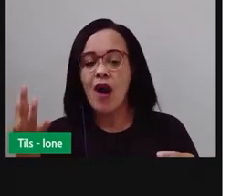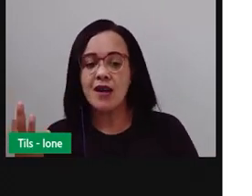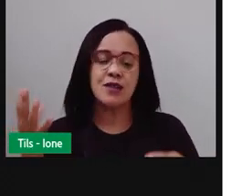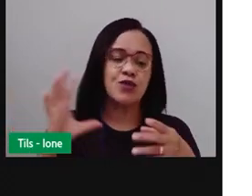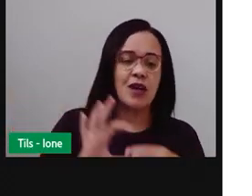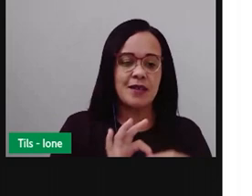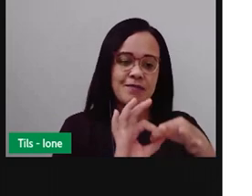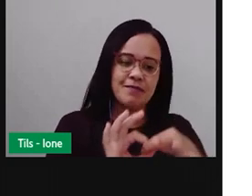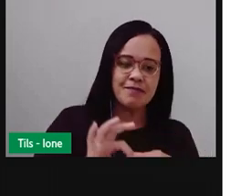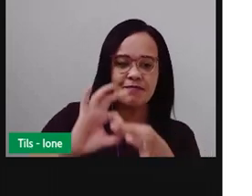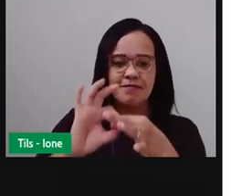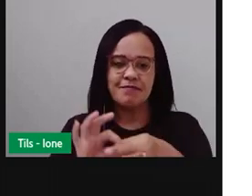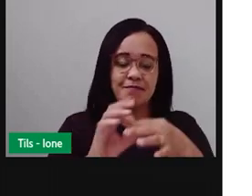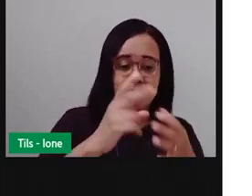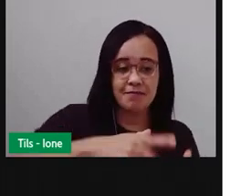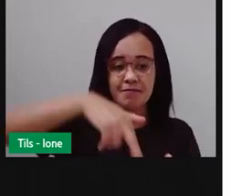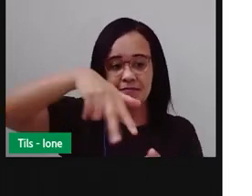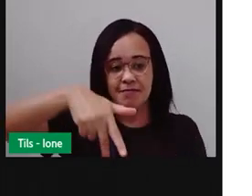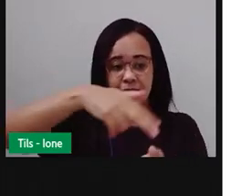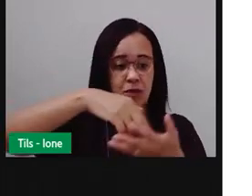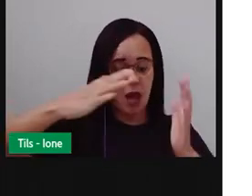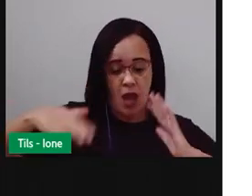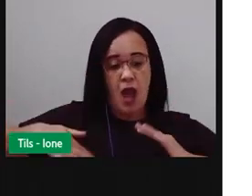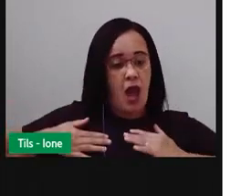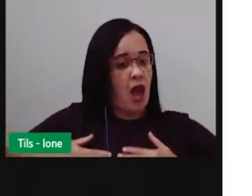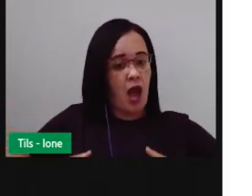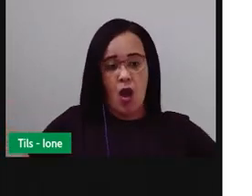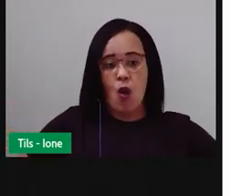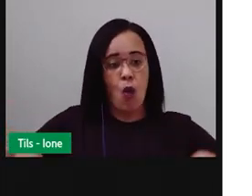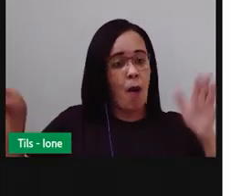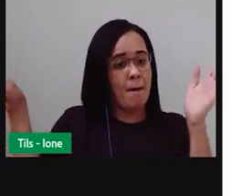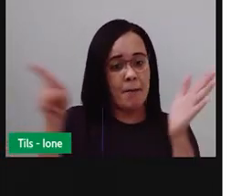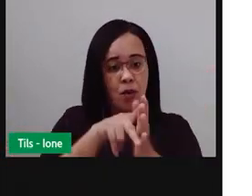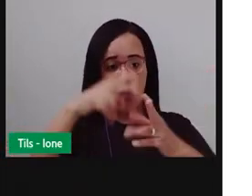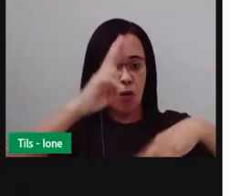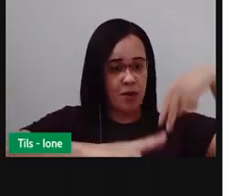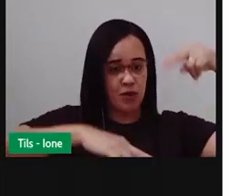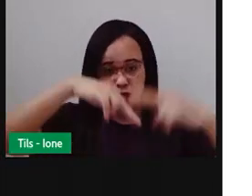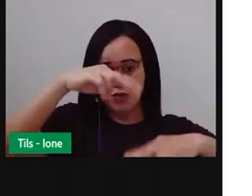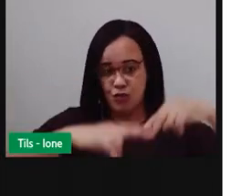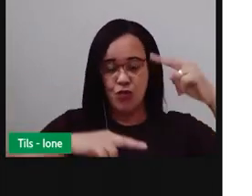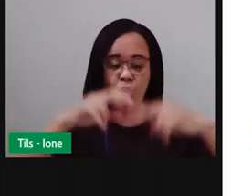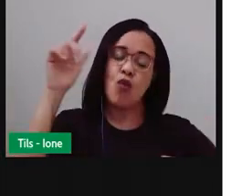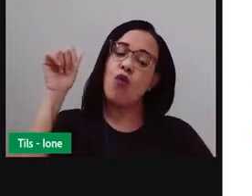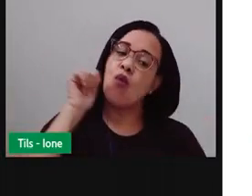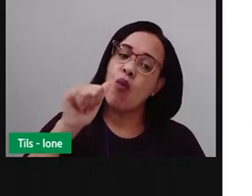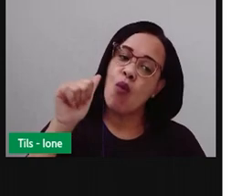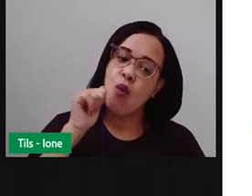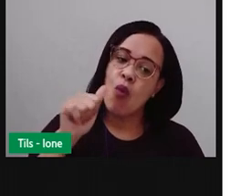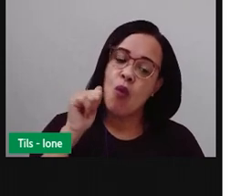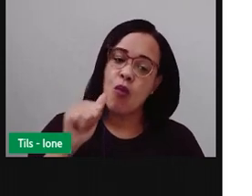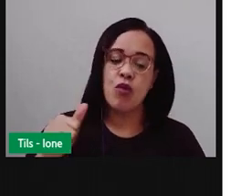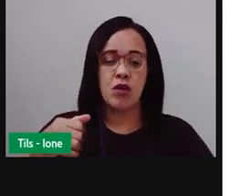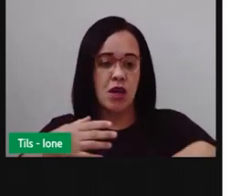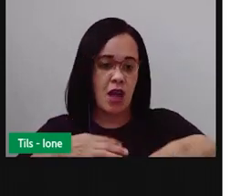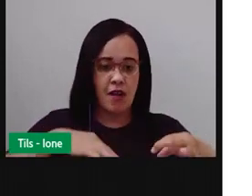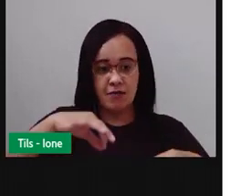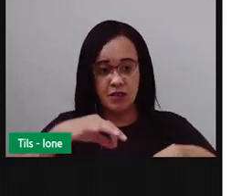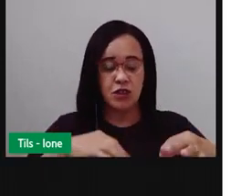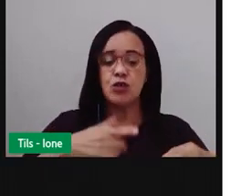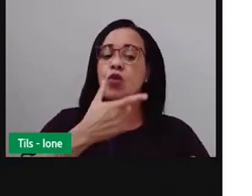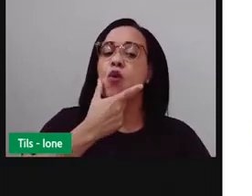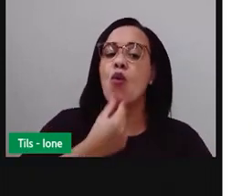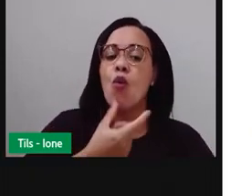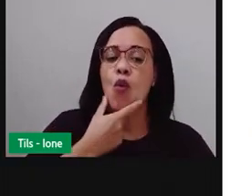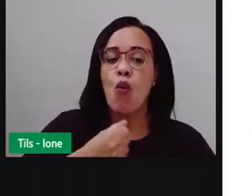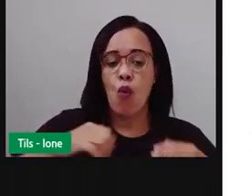dançando, né? Fazem, se vestem de uma maneira característica. Os homens geralmente usam chapéu de palha, camisa